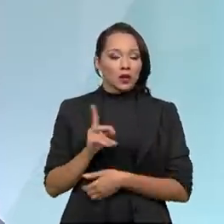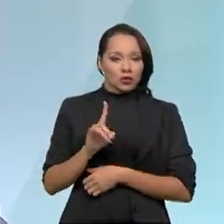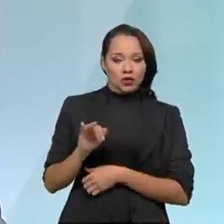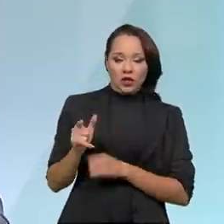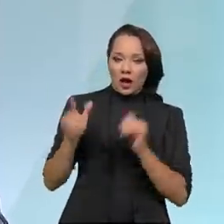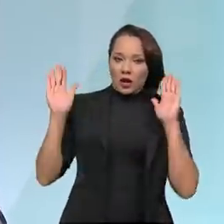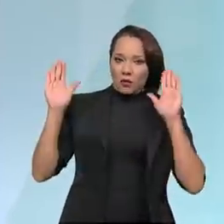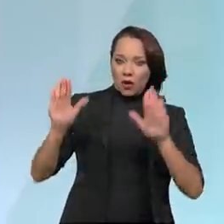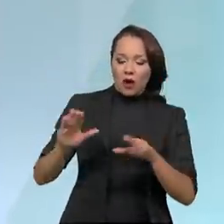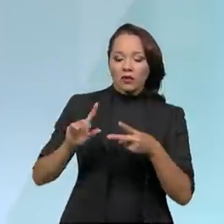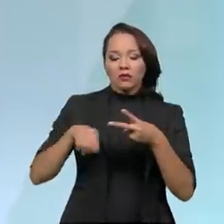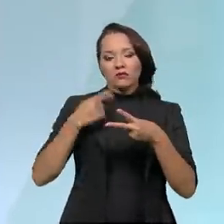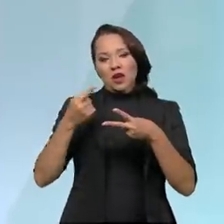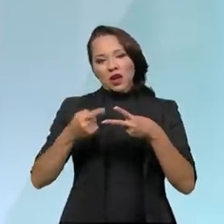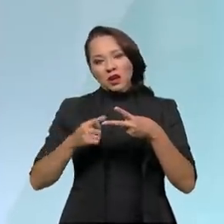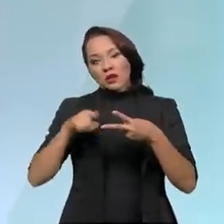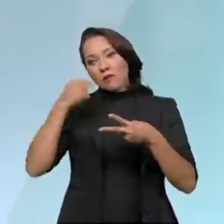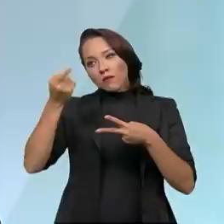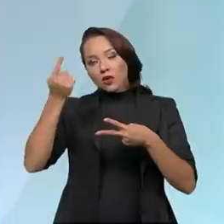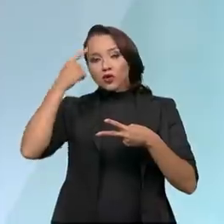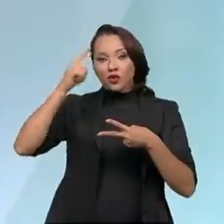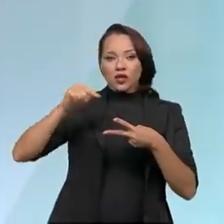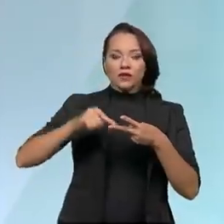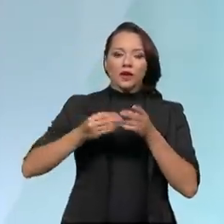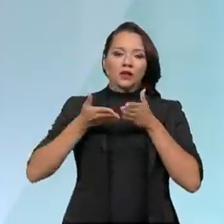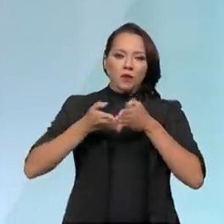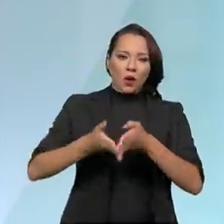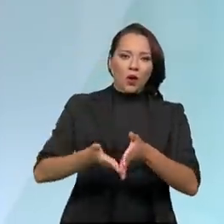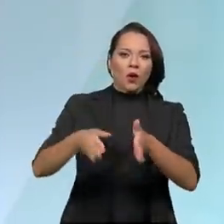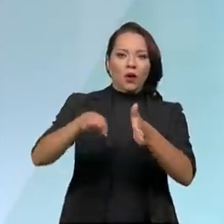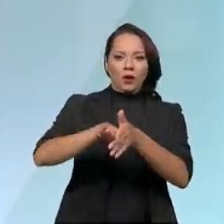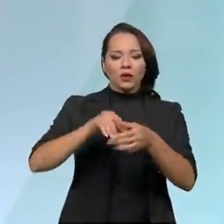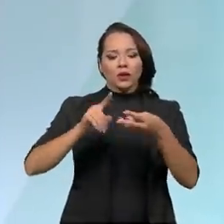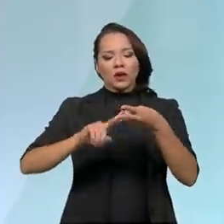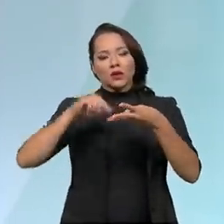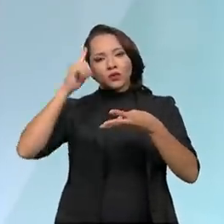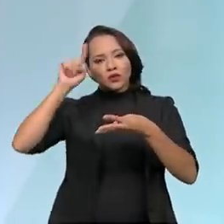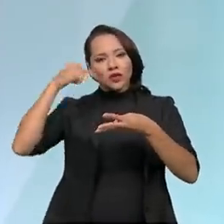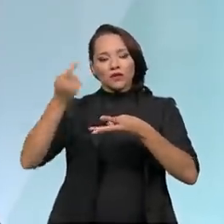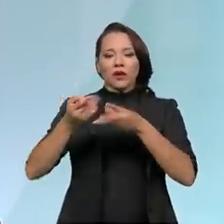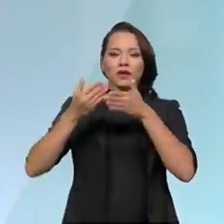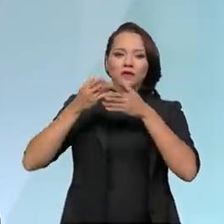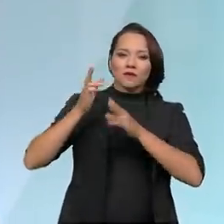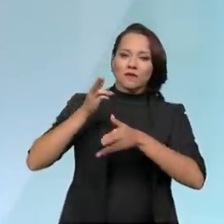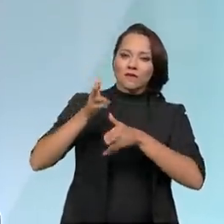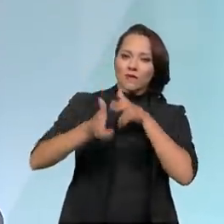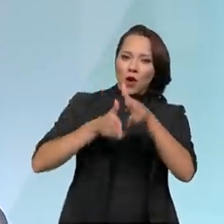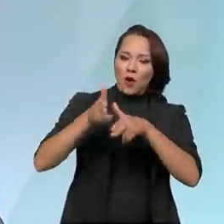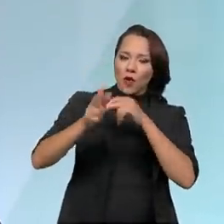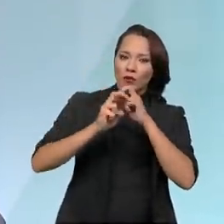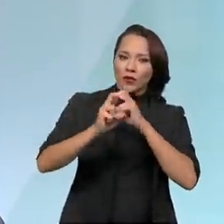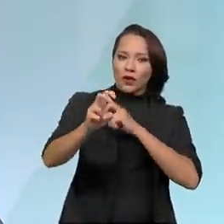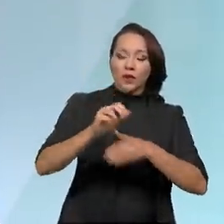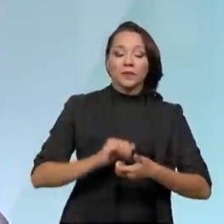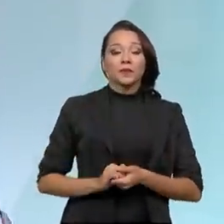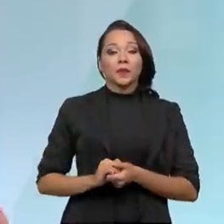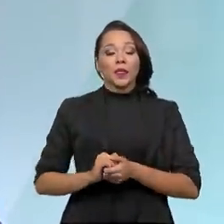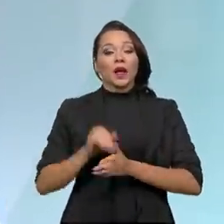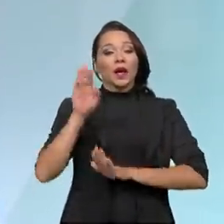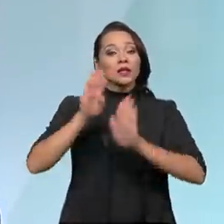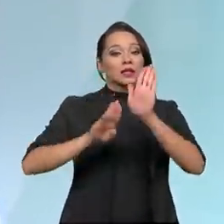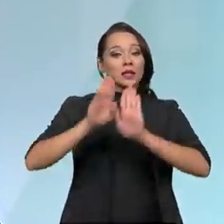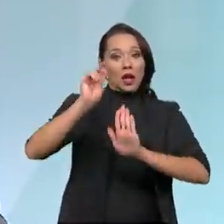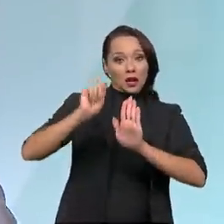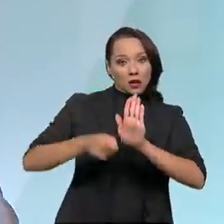aeroportos, no outro dia a gente fez terminais portuários, no outro dia a gente fez ferrovias. Intercalamos esses leilões com